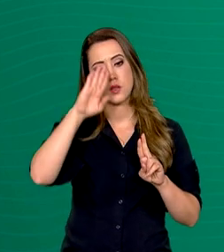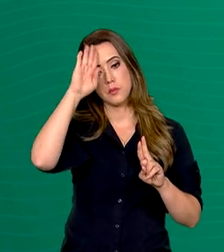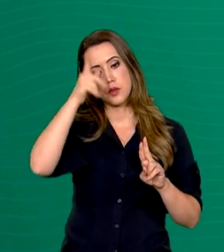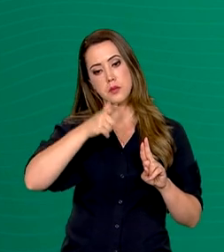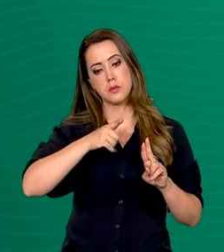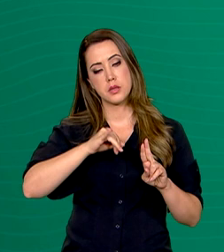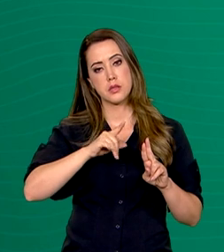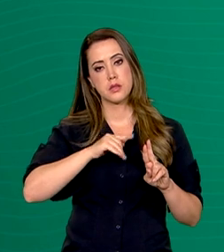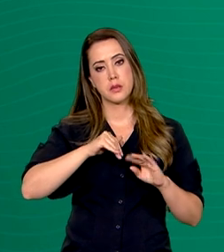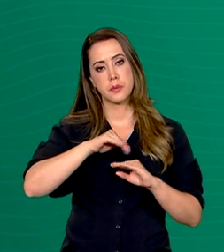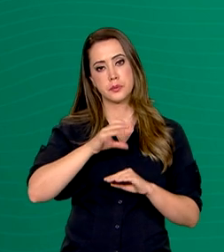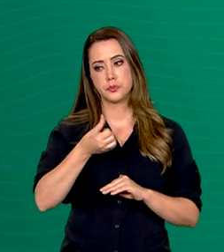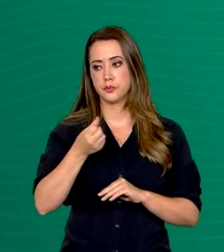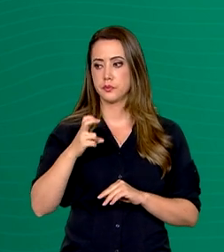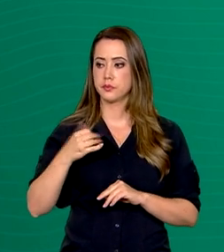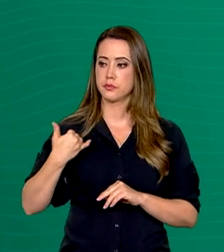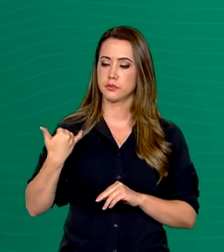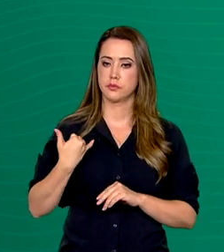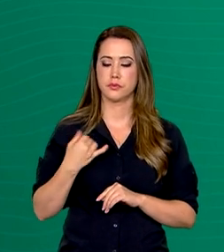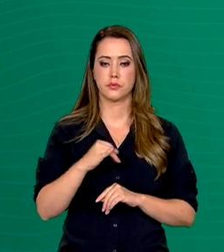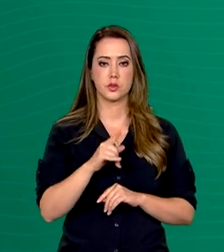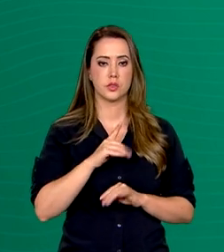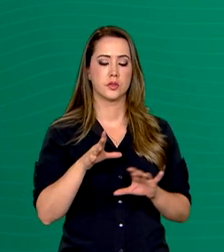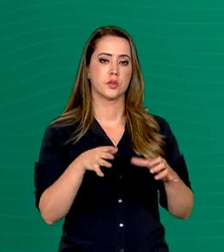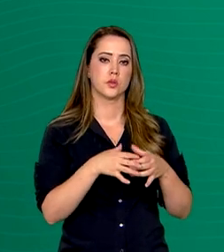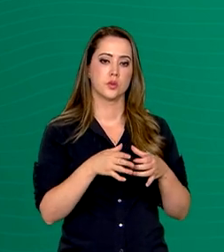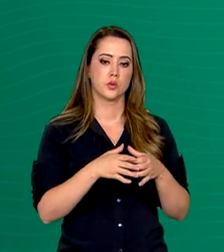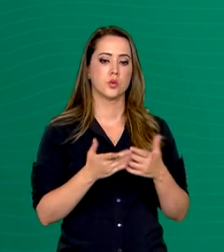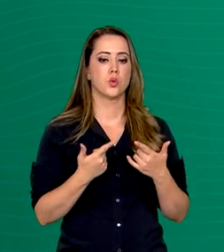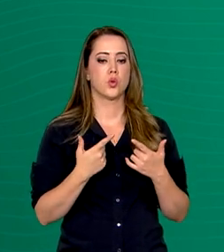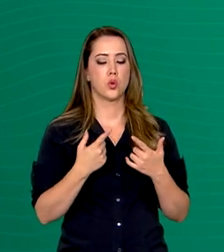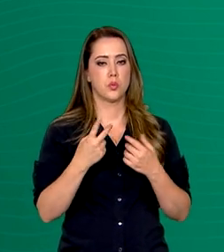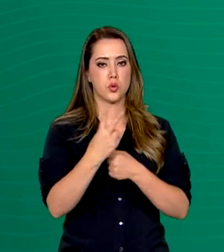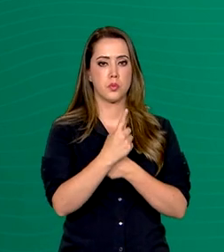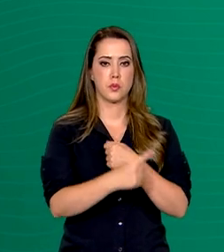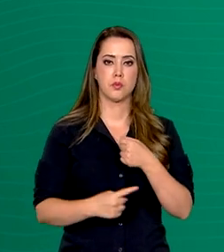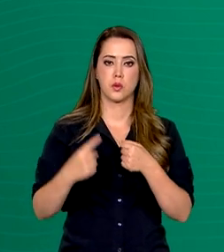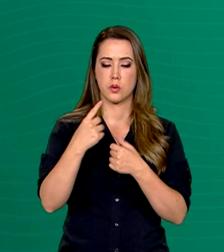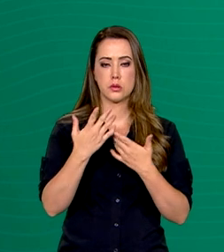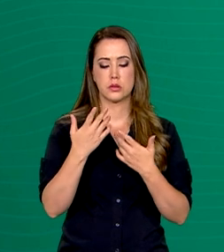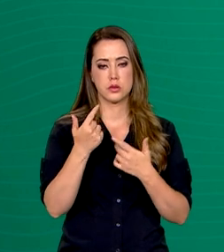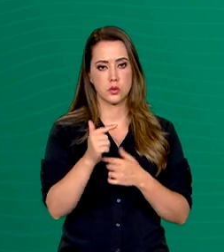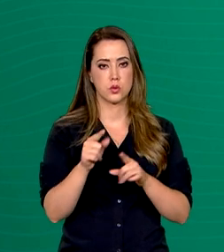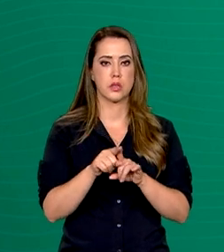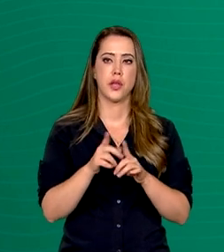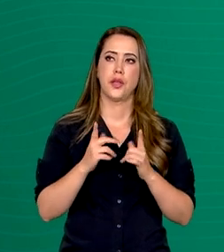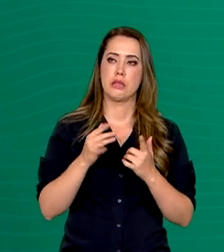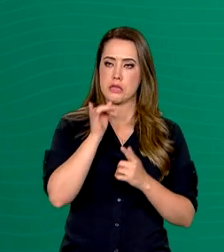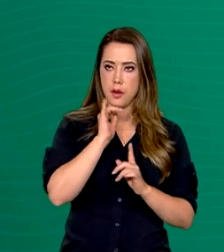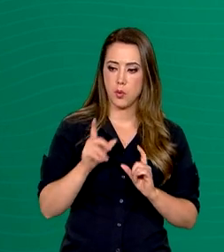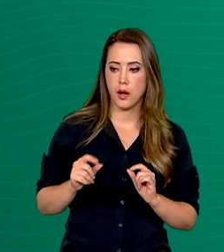acima de 65 anos, se ela estiver no grupo imunocomprometido, então pessoas que estão tratando contra o câncer,